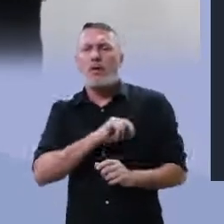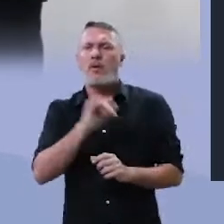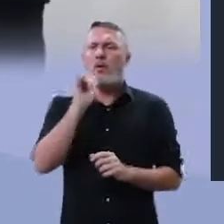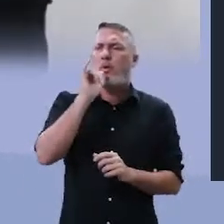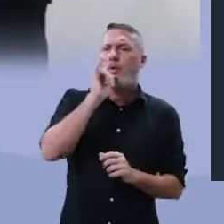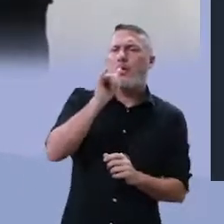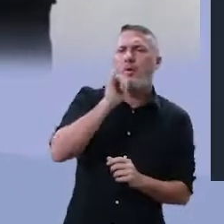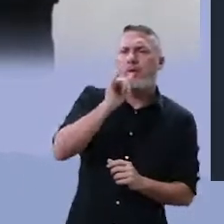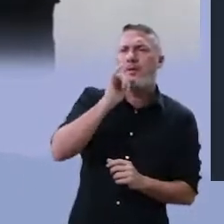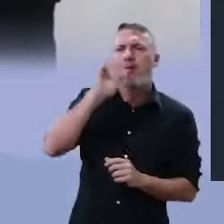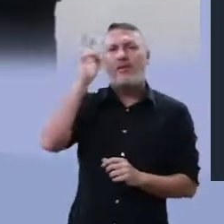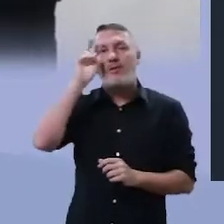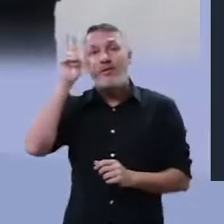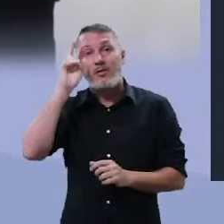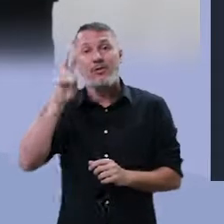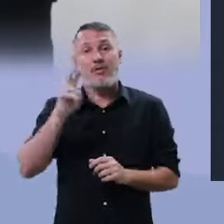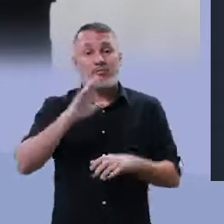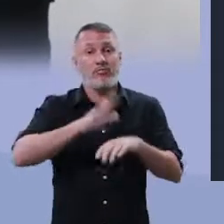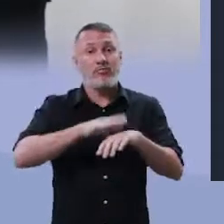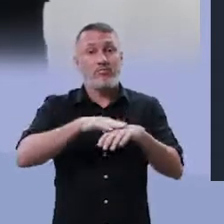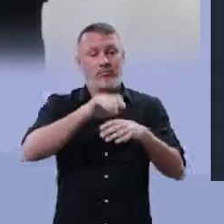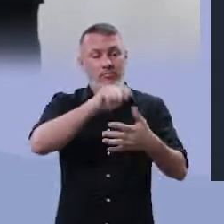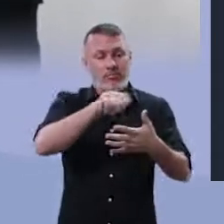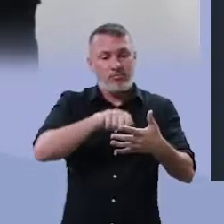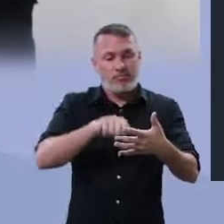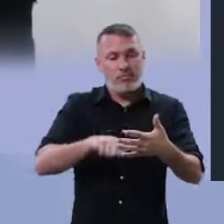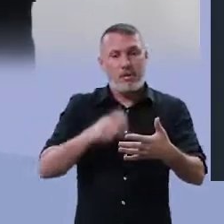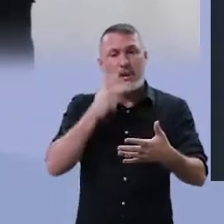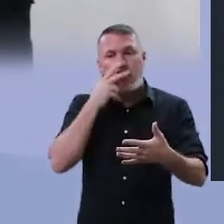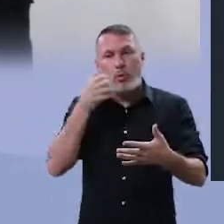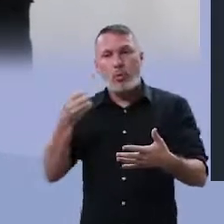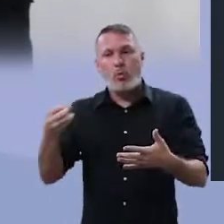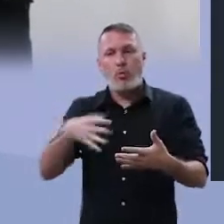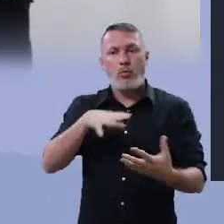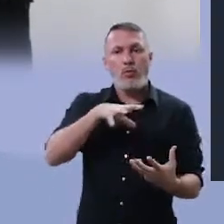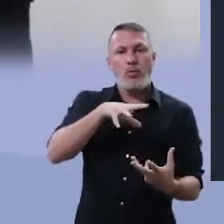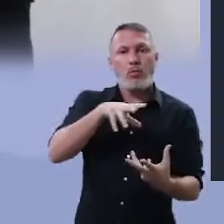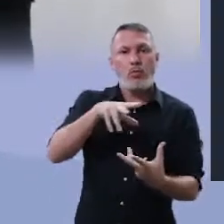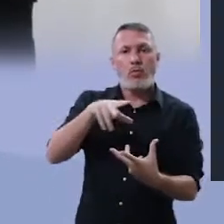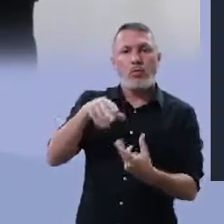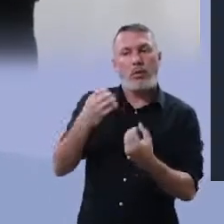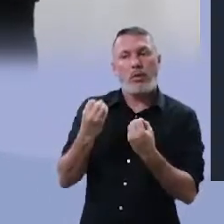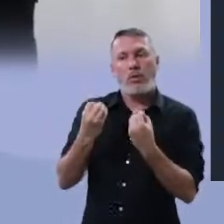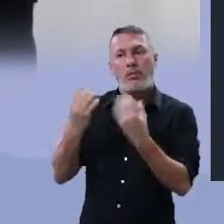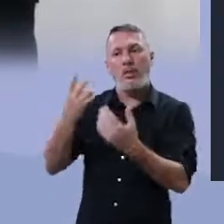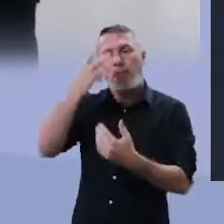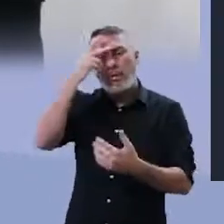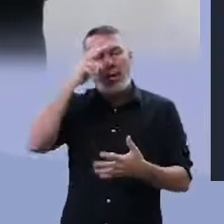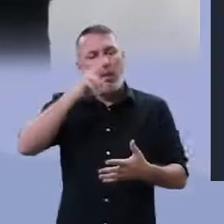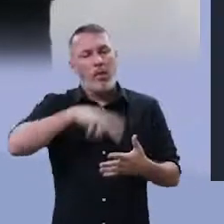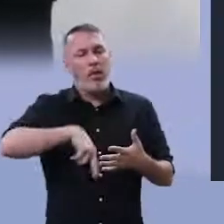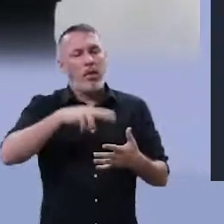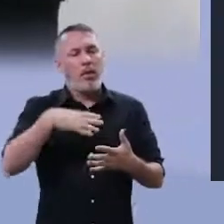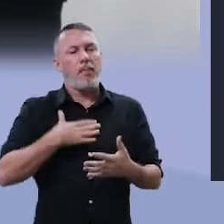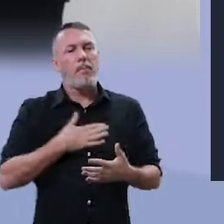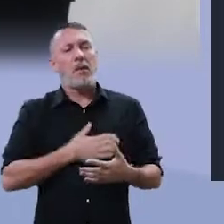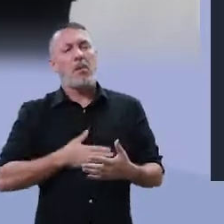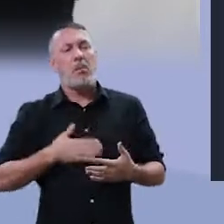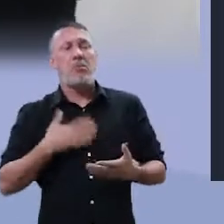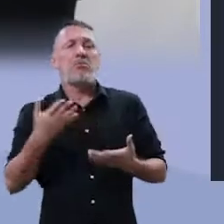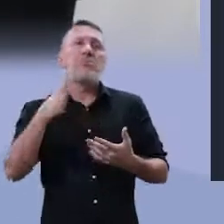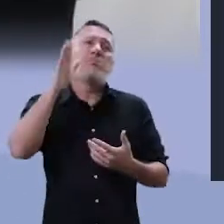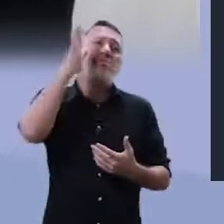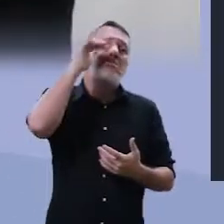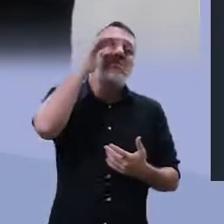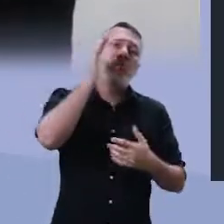da crônica. Ele vai escrever e trazer um universo novo à pessoa que vai ler, que vai